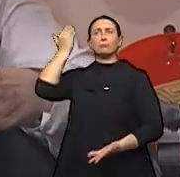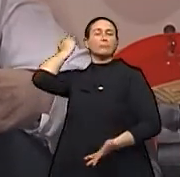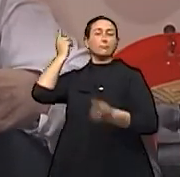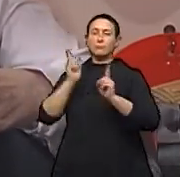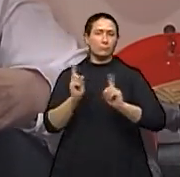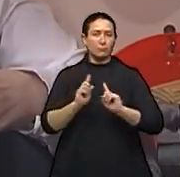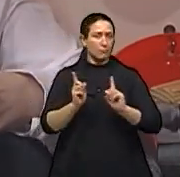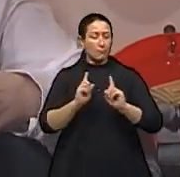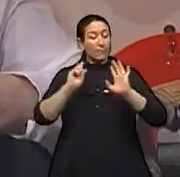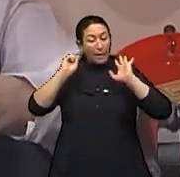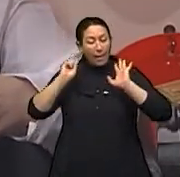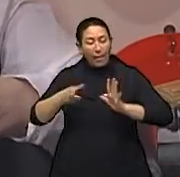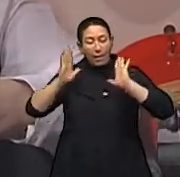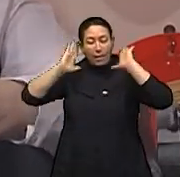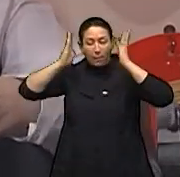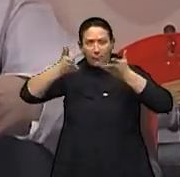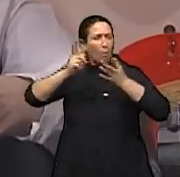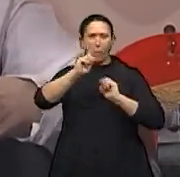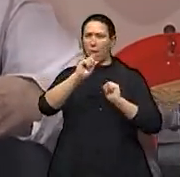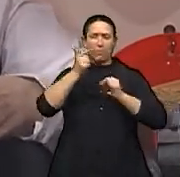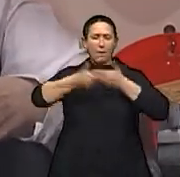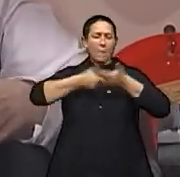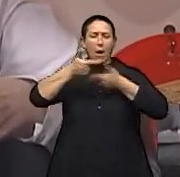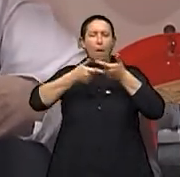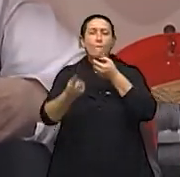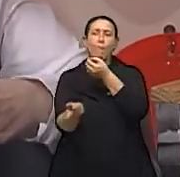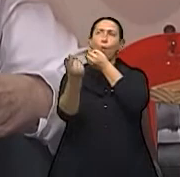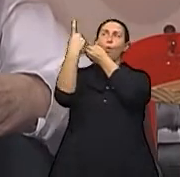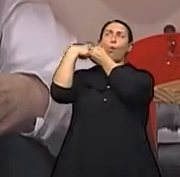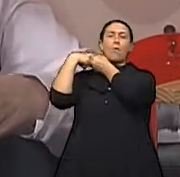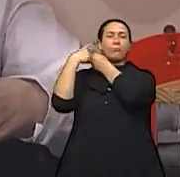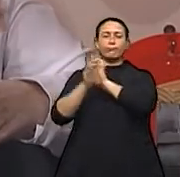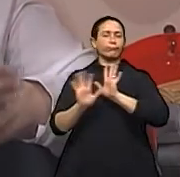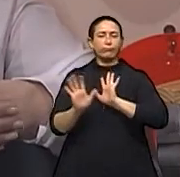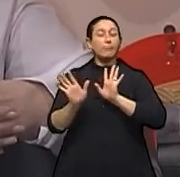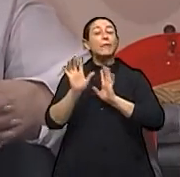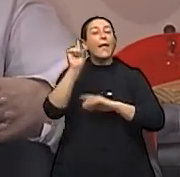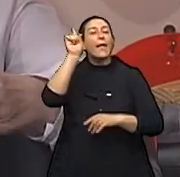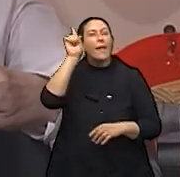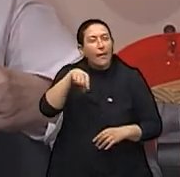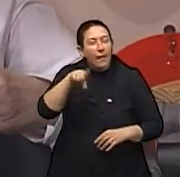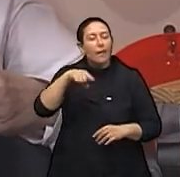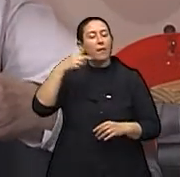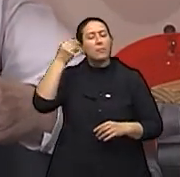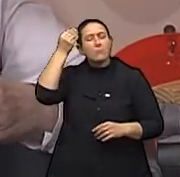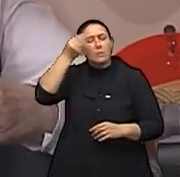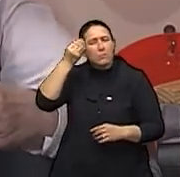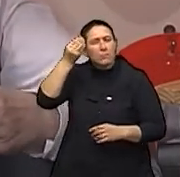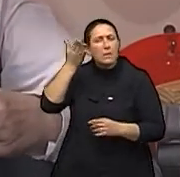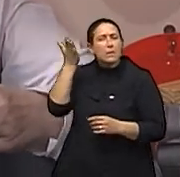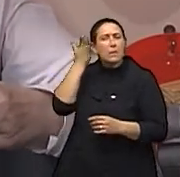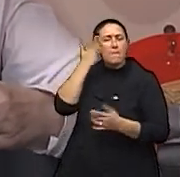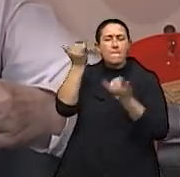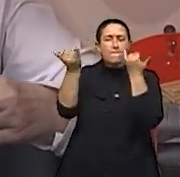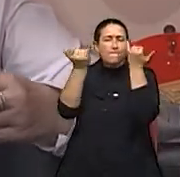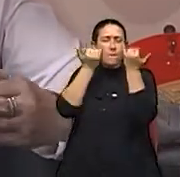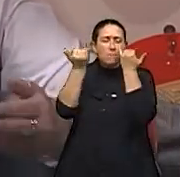especificamente com regressão, e sim fazer psicoterapia com as informações